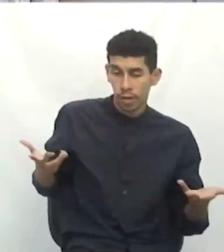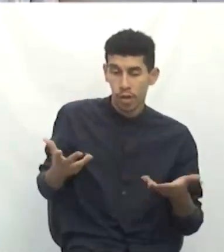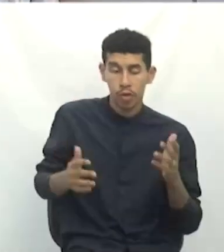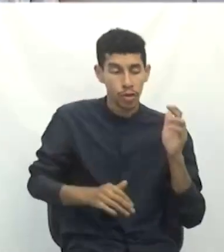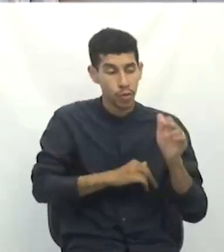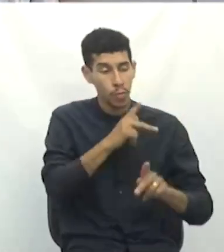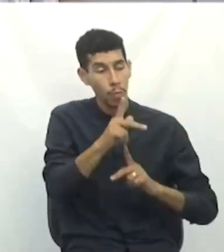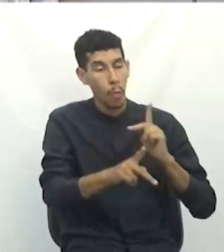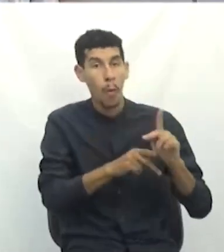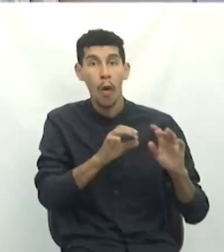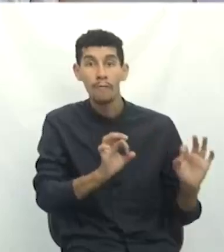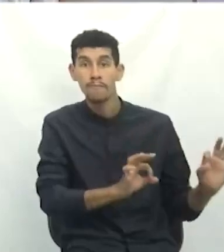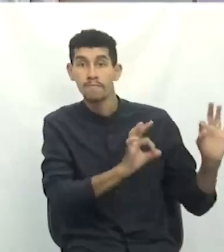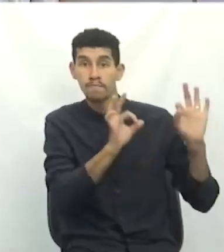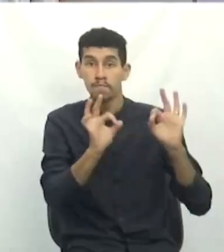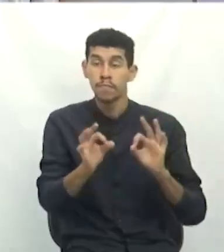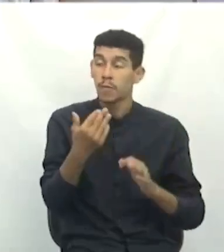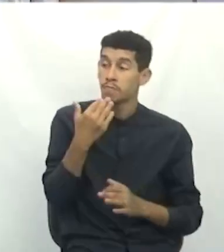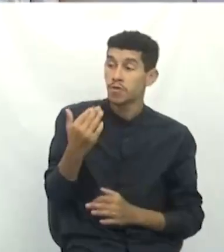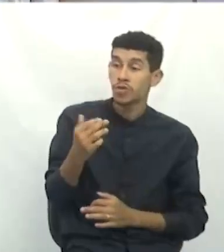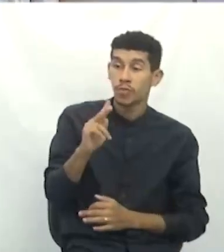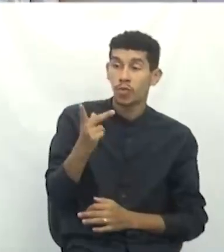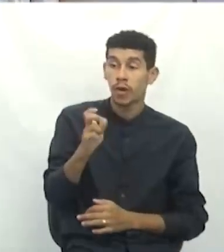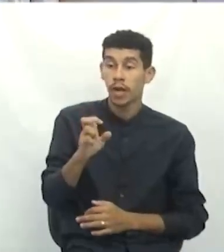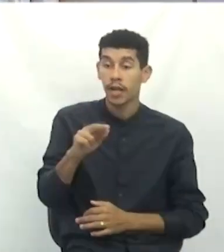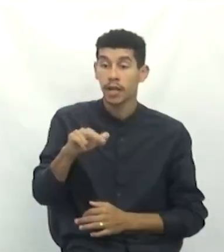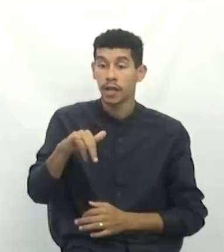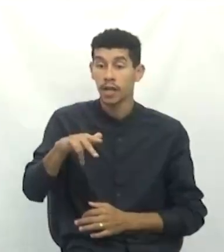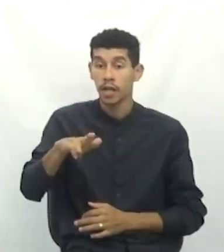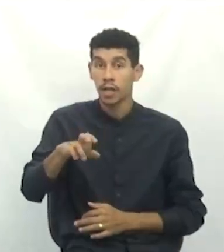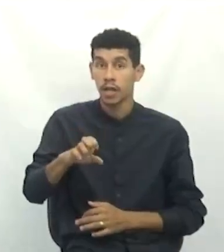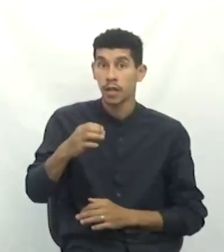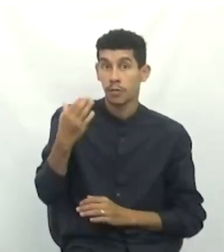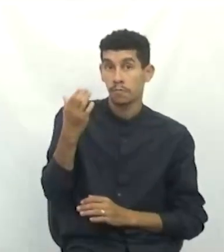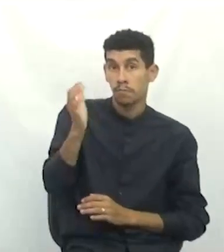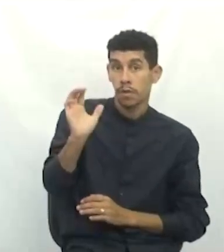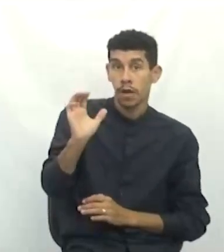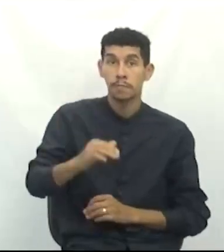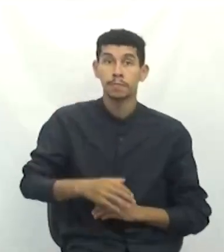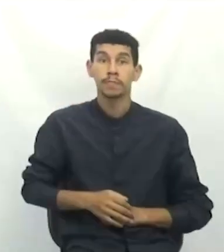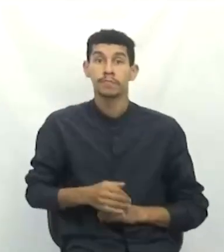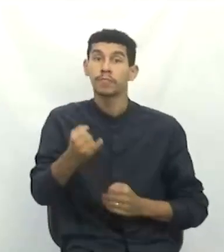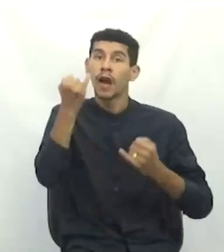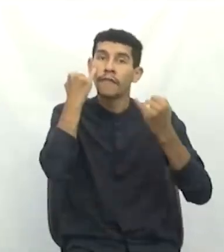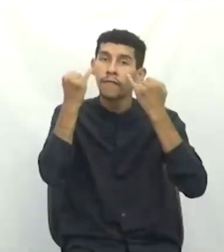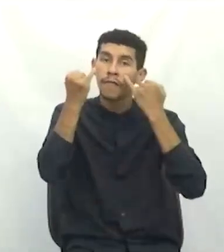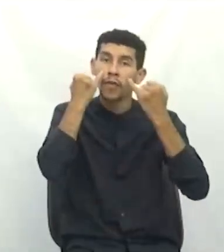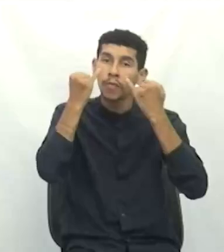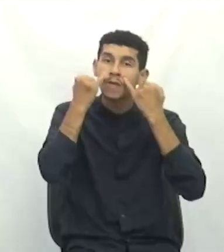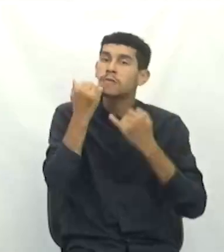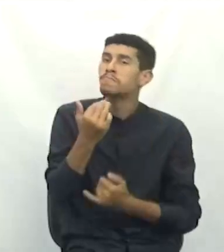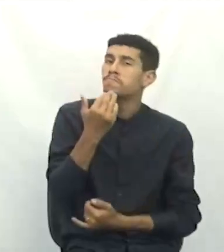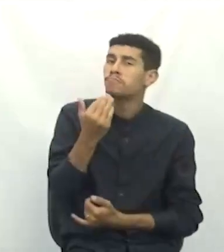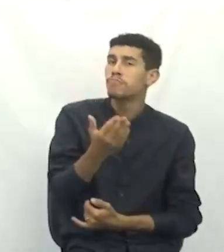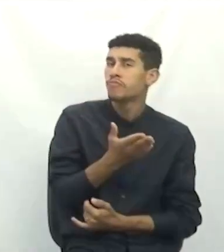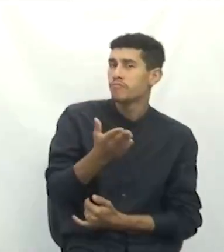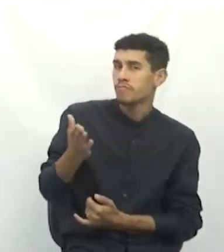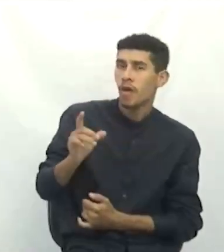assiste. Vou pedir para Henrique ali passar um recado, um pedido